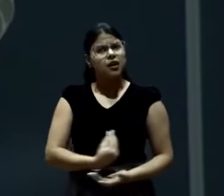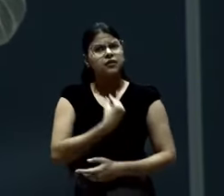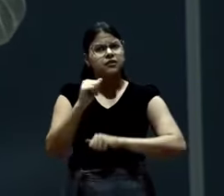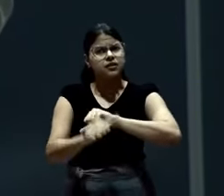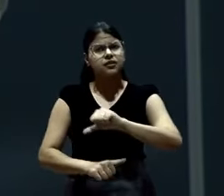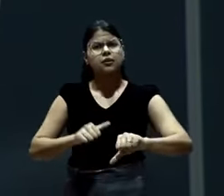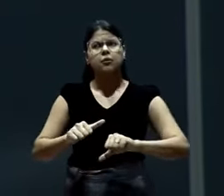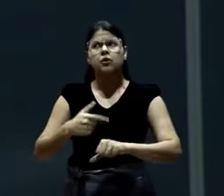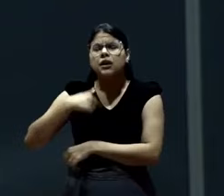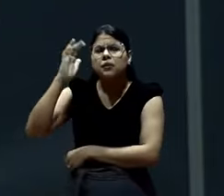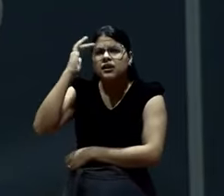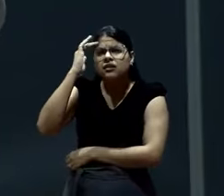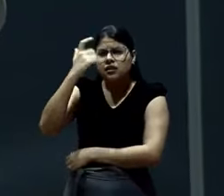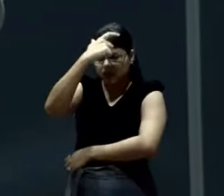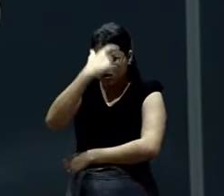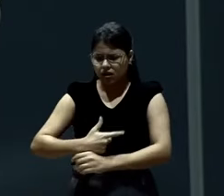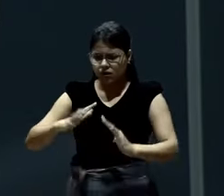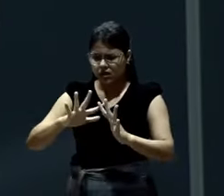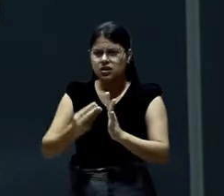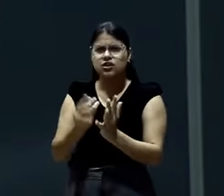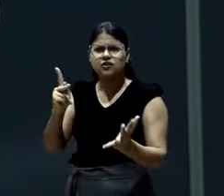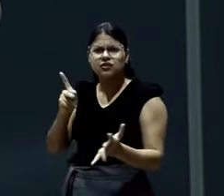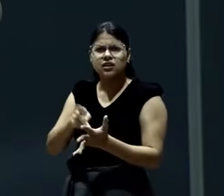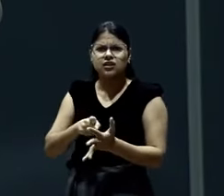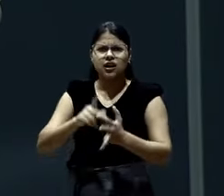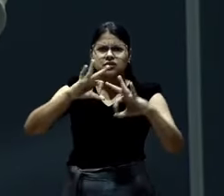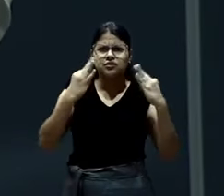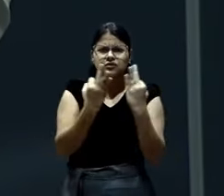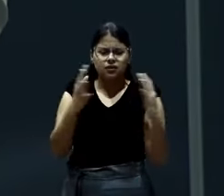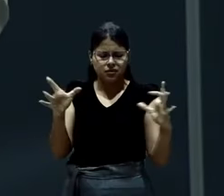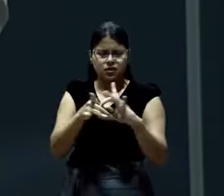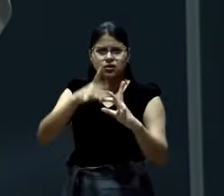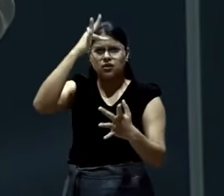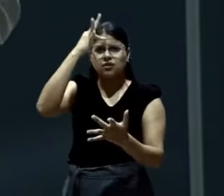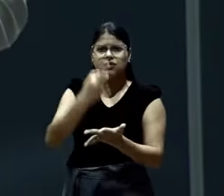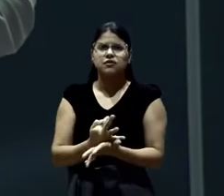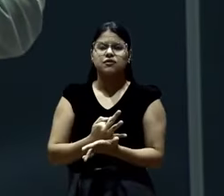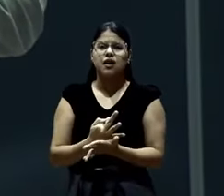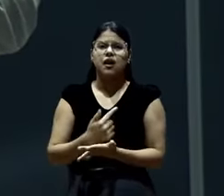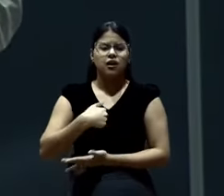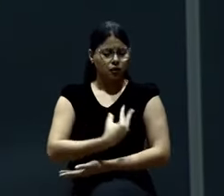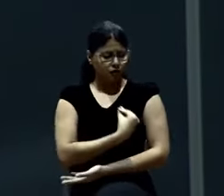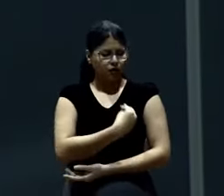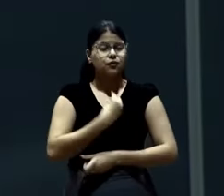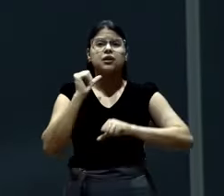Quando eu entendo que eu sou. Da família da fé. Muda tudo na minha vida.